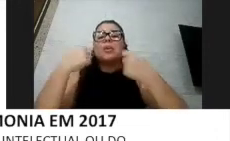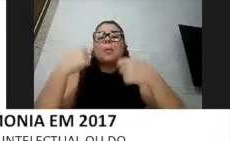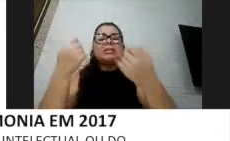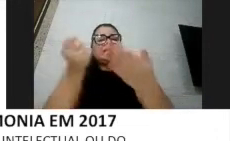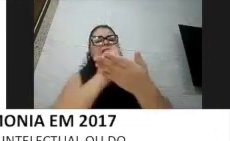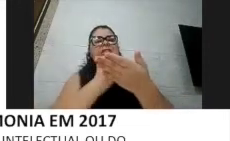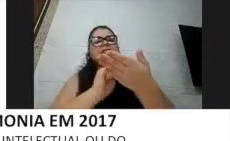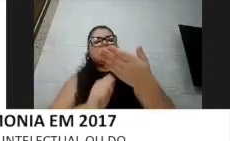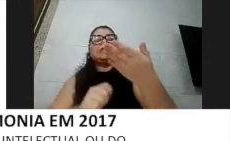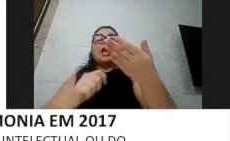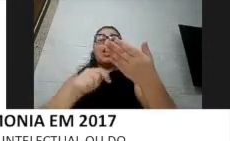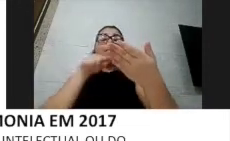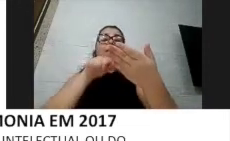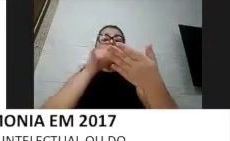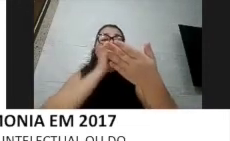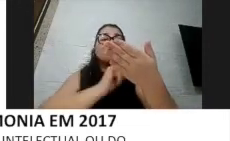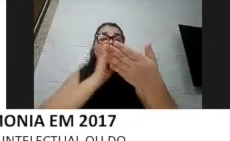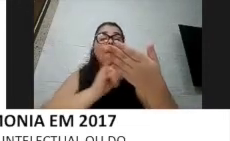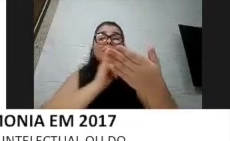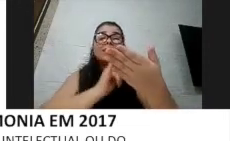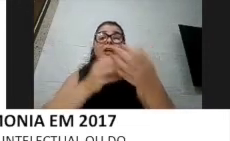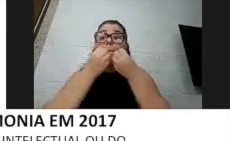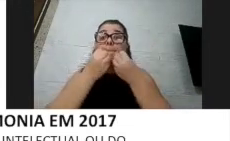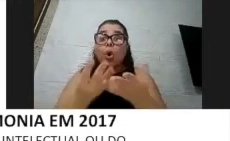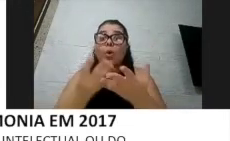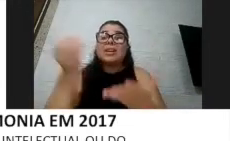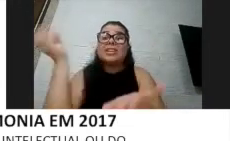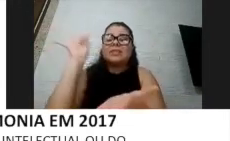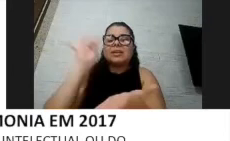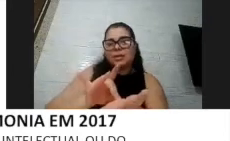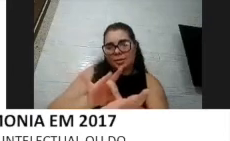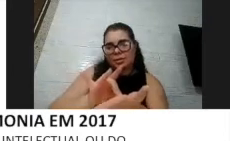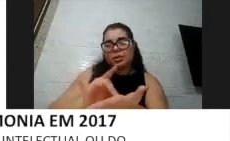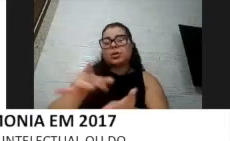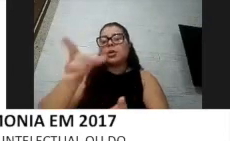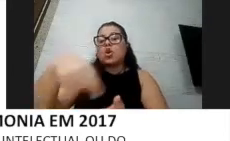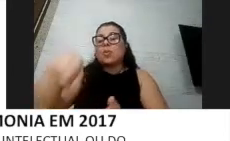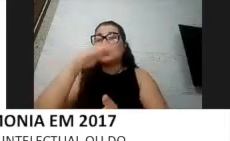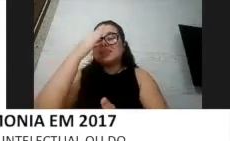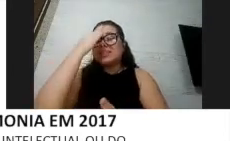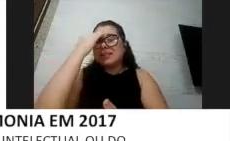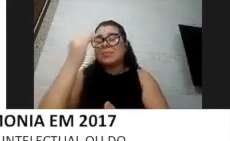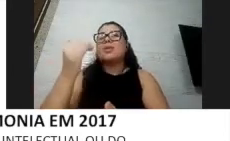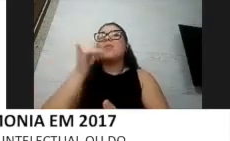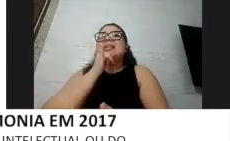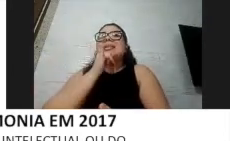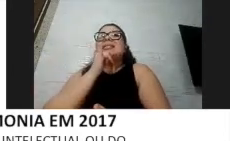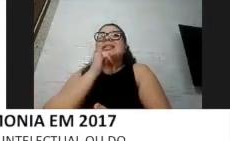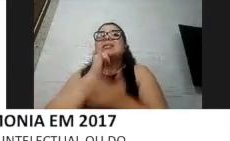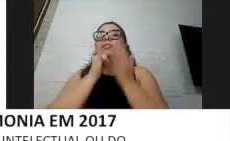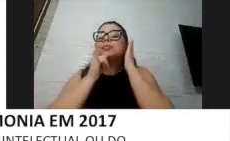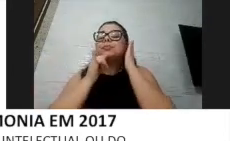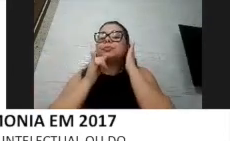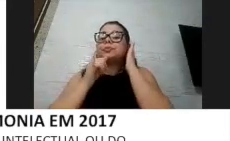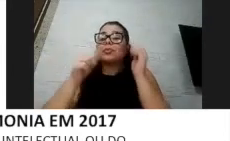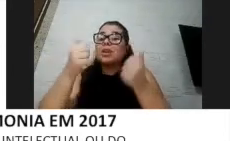informação de boa qualidade e verdadeira. Para vocês terem um exemplo disso, da qualidade do